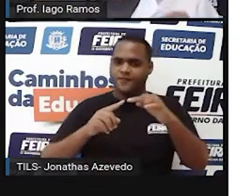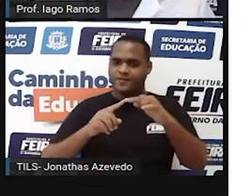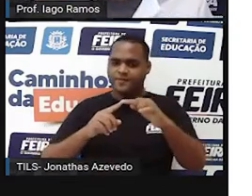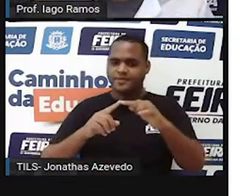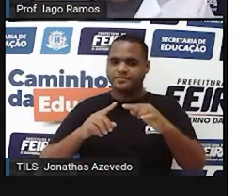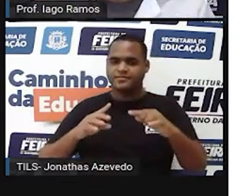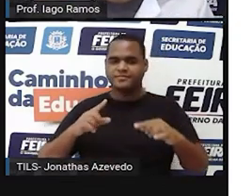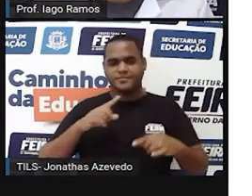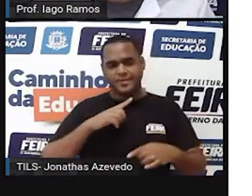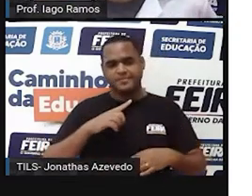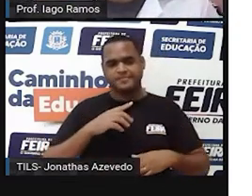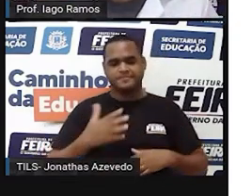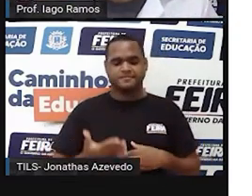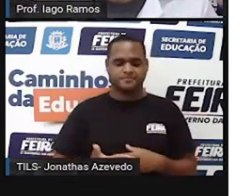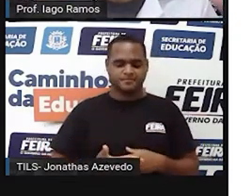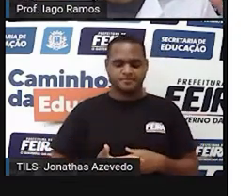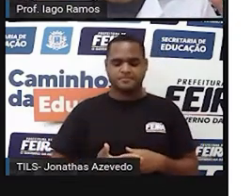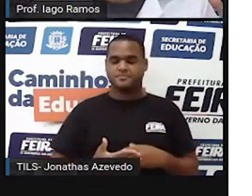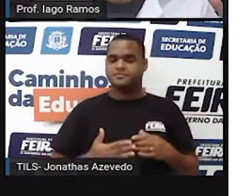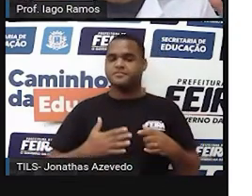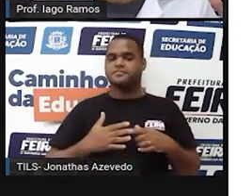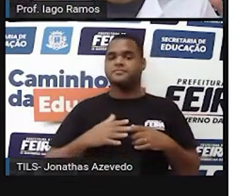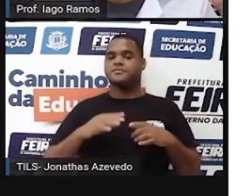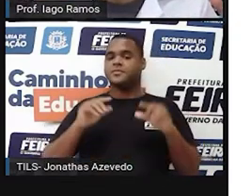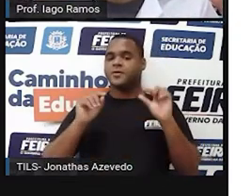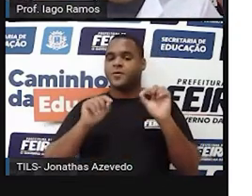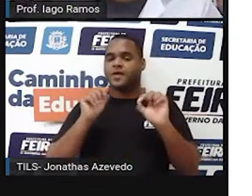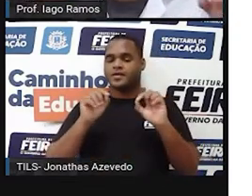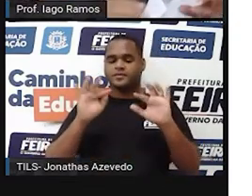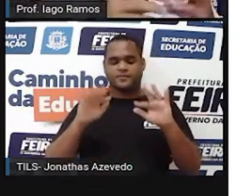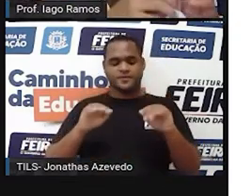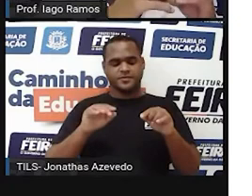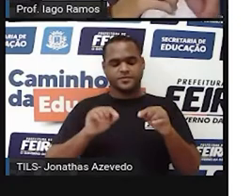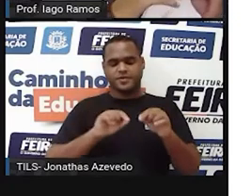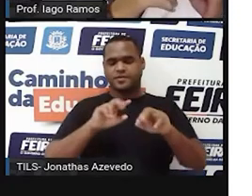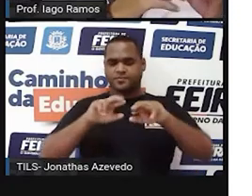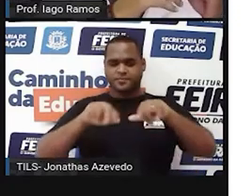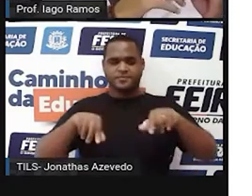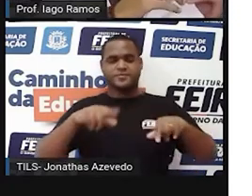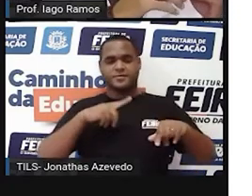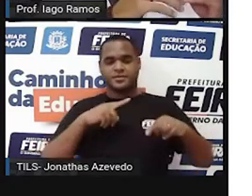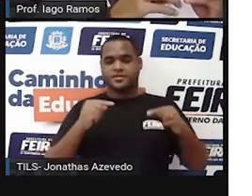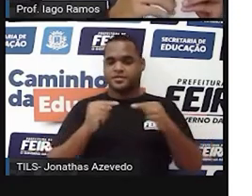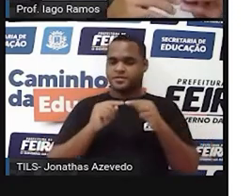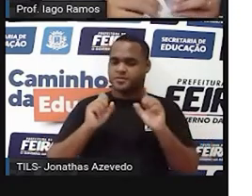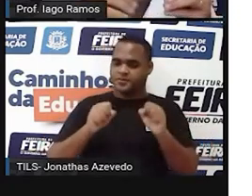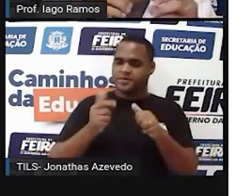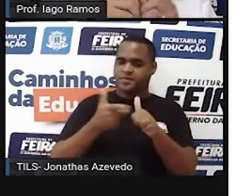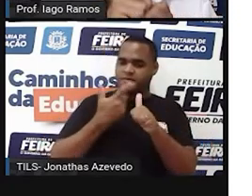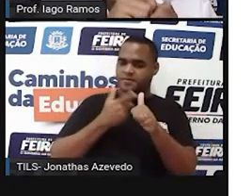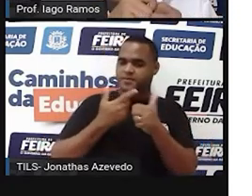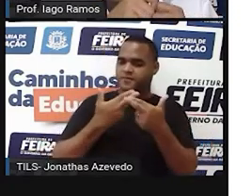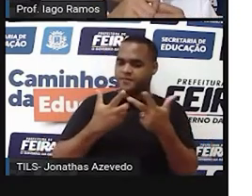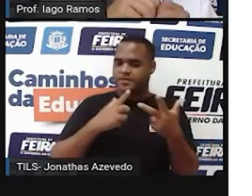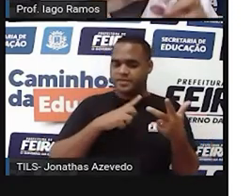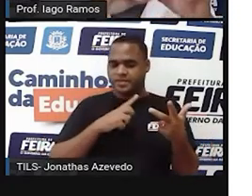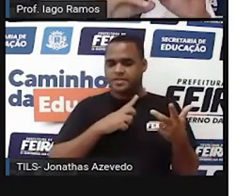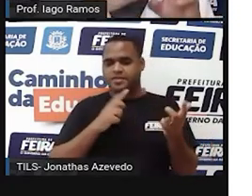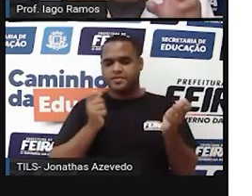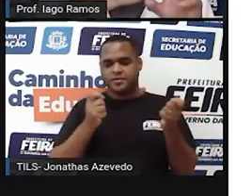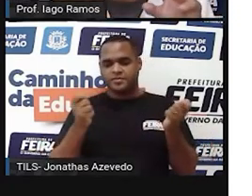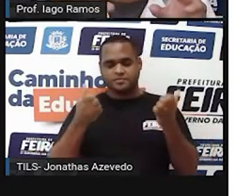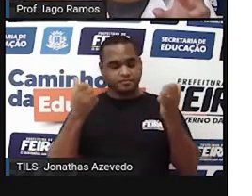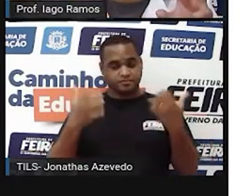médio, né? Enfim, olha só, né? Essas coisas foram as primeiras formas de medir, né?